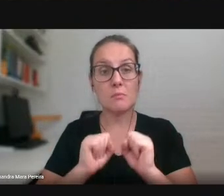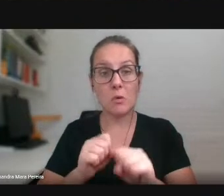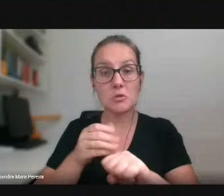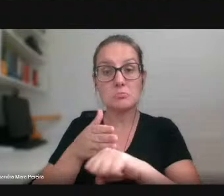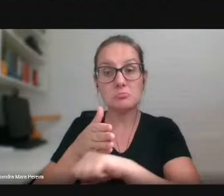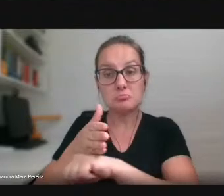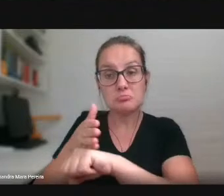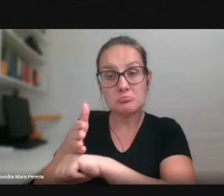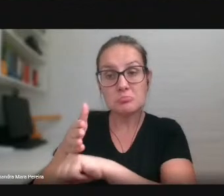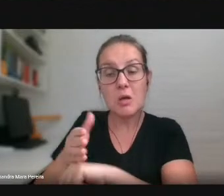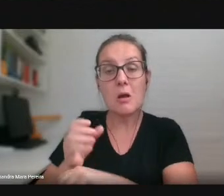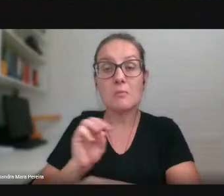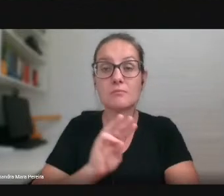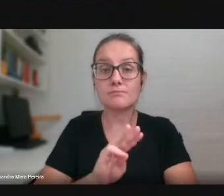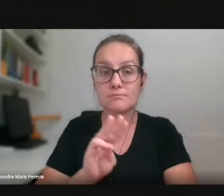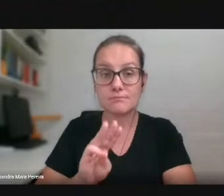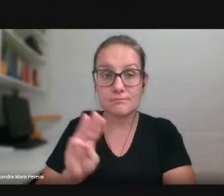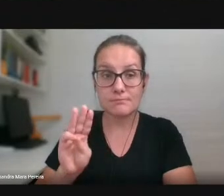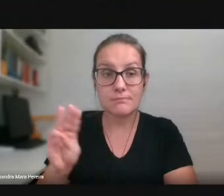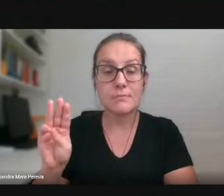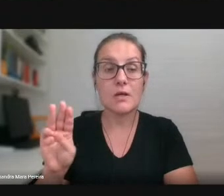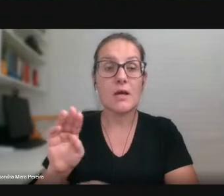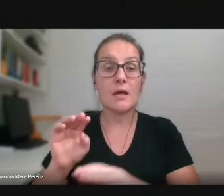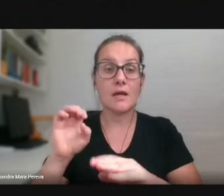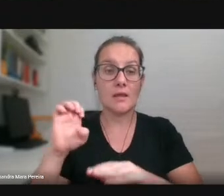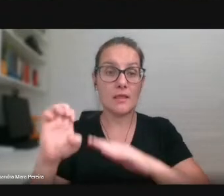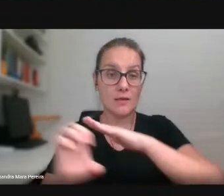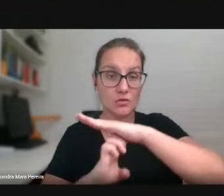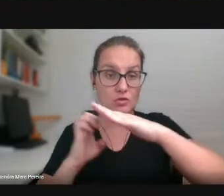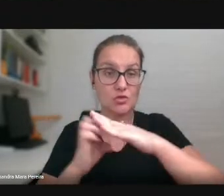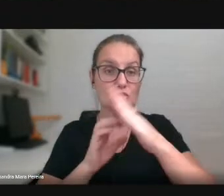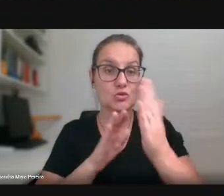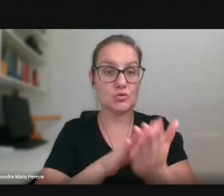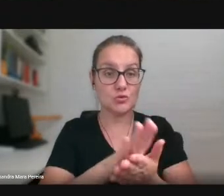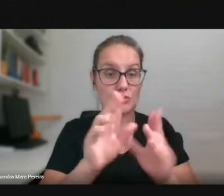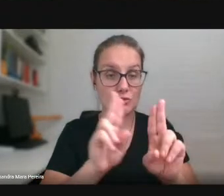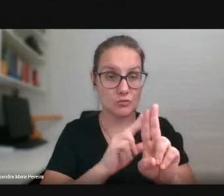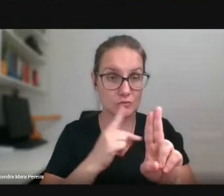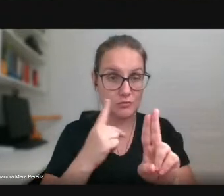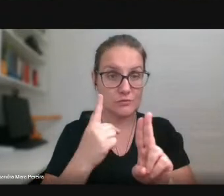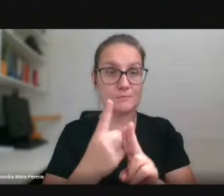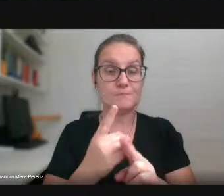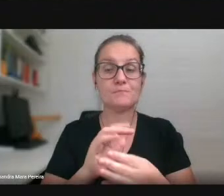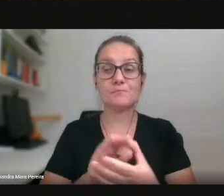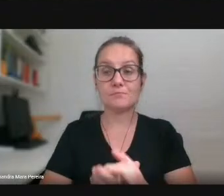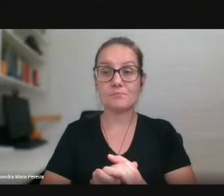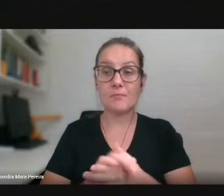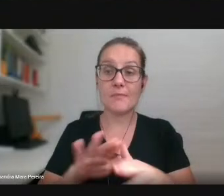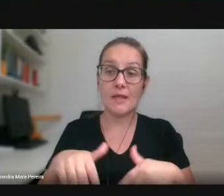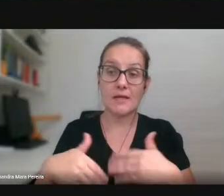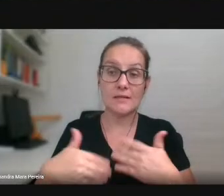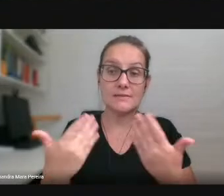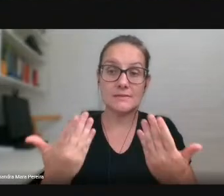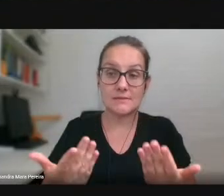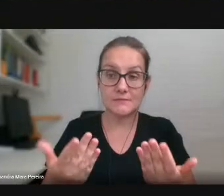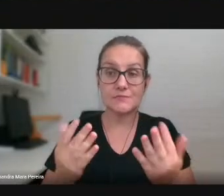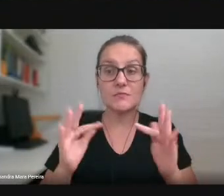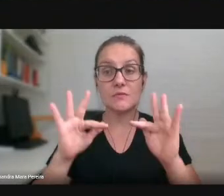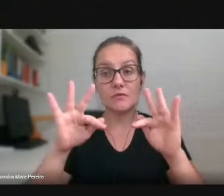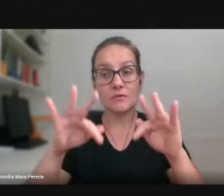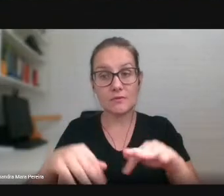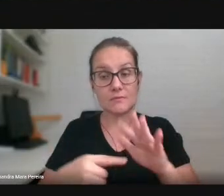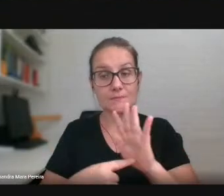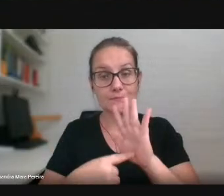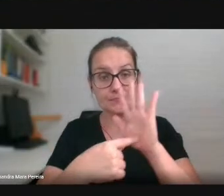download no portal de livros abertos da editora da UFGD com isso eu encerro as apresentações